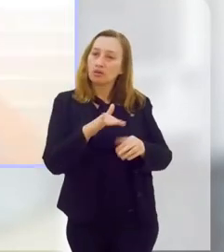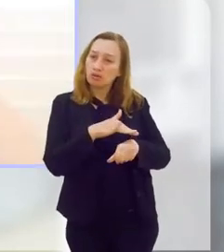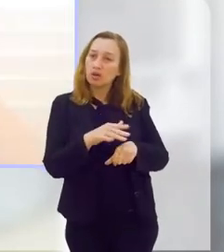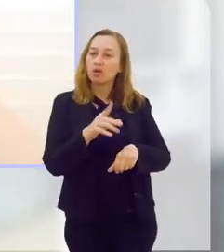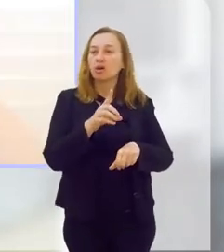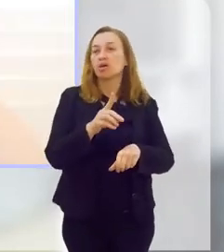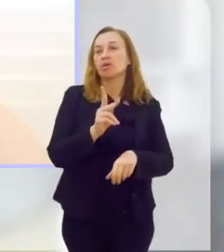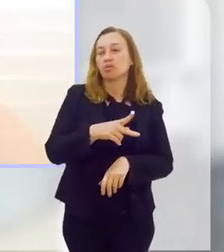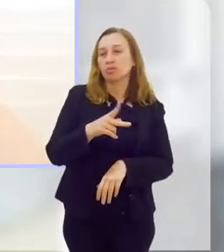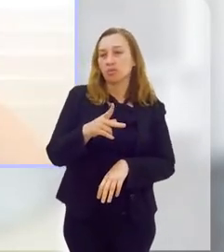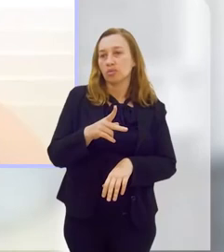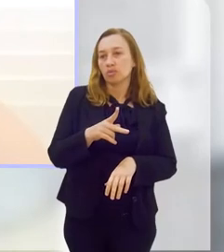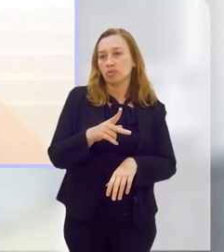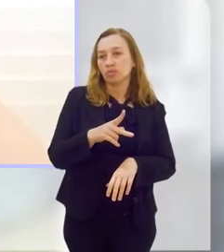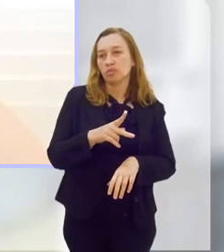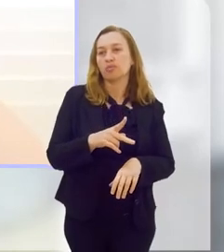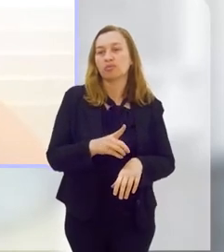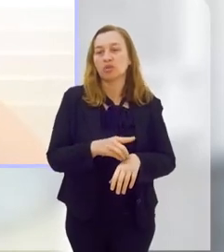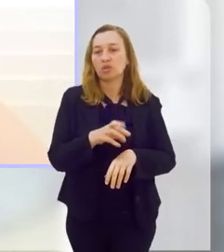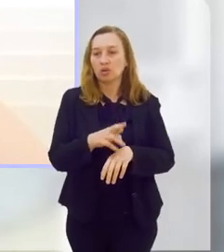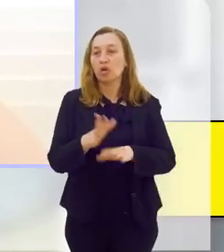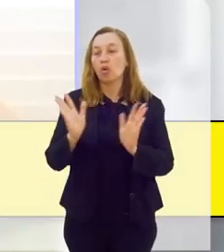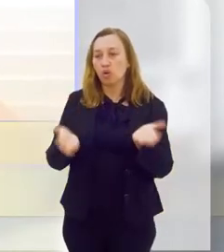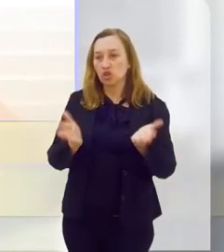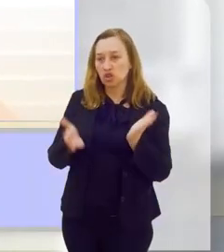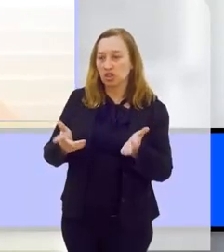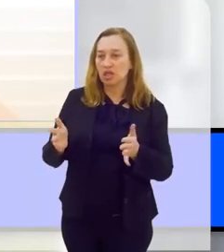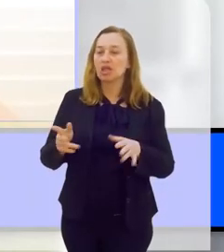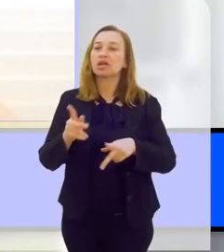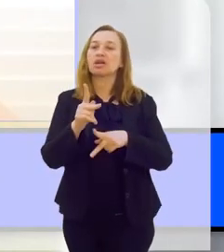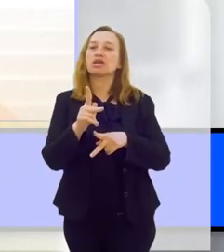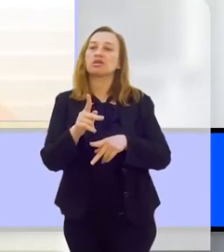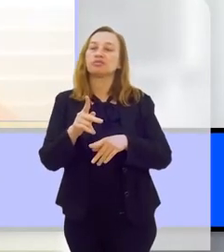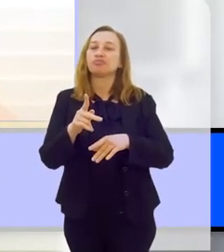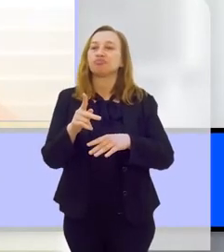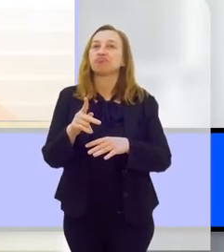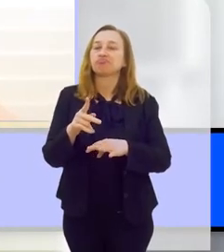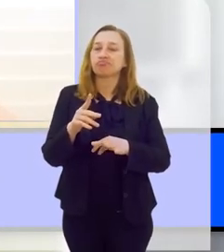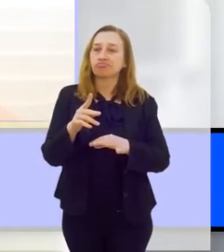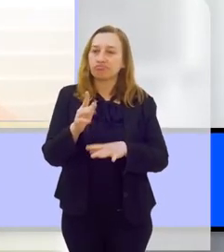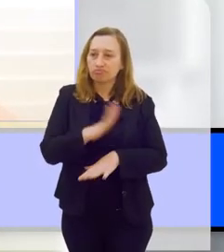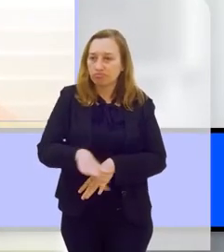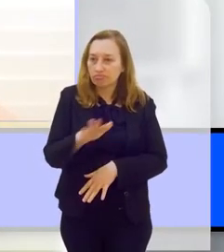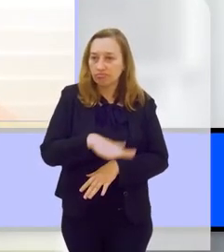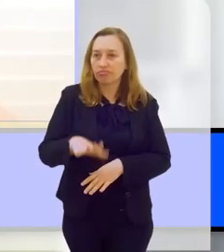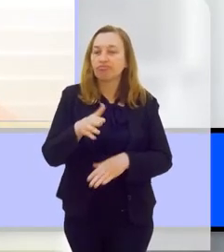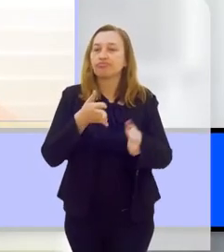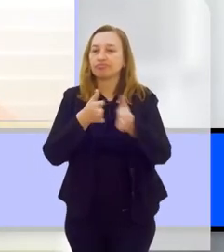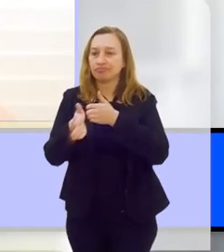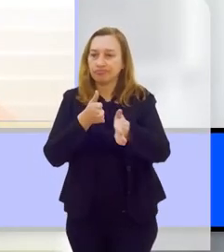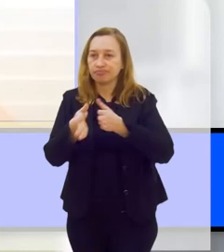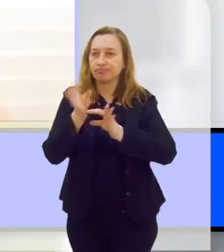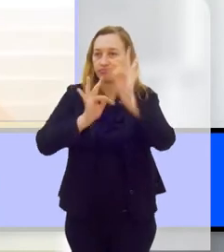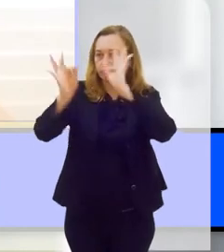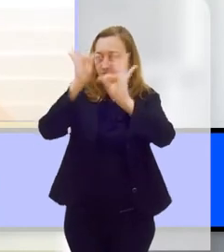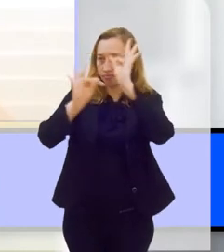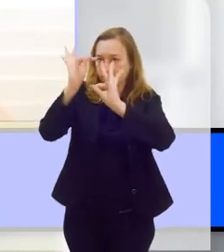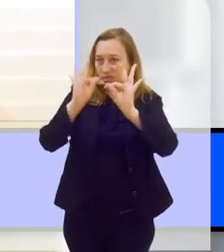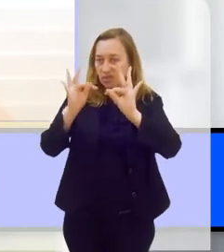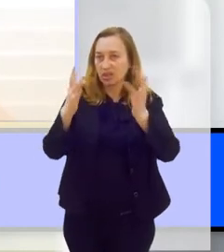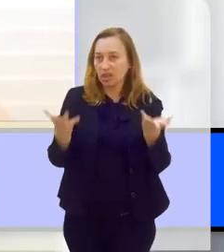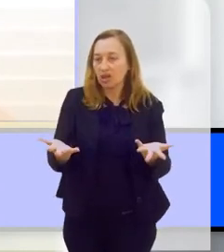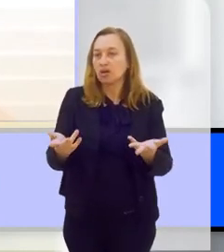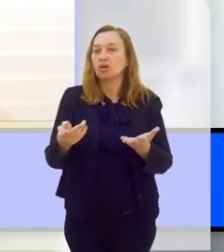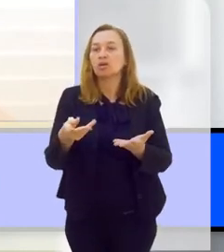doutora. Então, hoje em dia, as crianças com o acesso à tecnologia, os pais, muitas vezes,